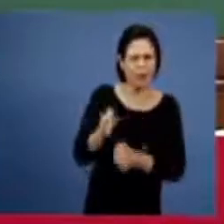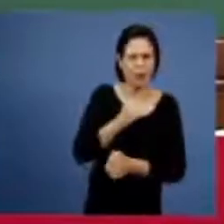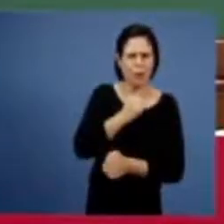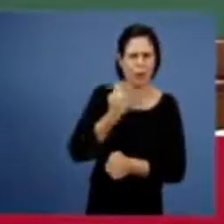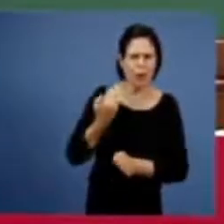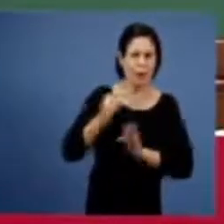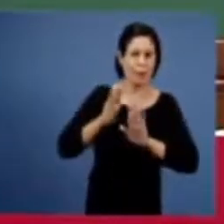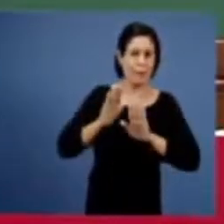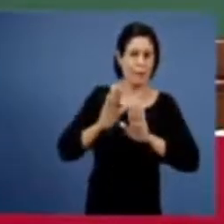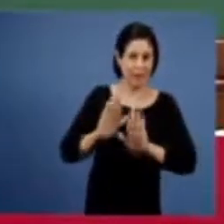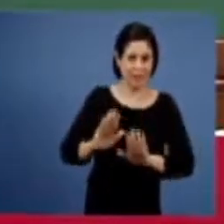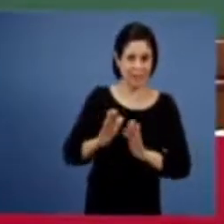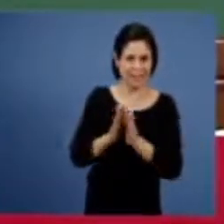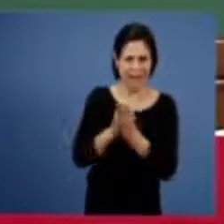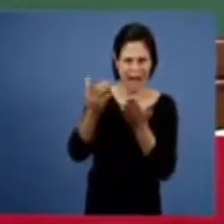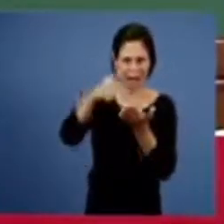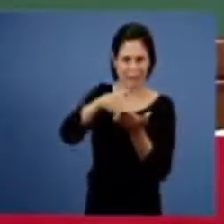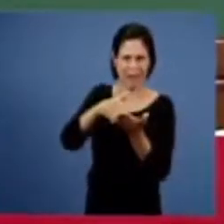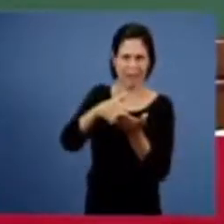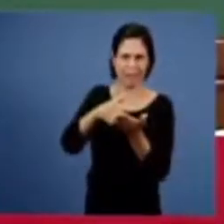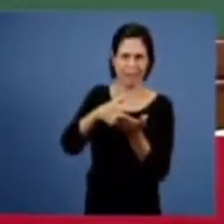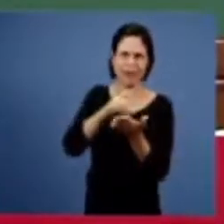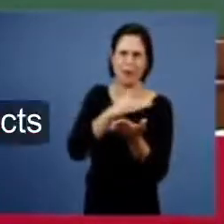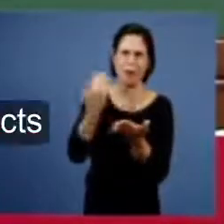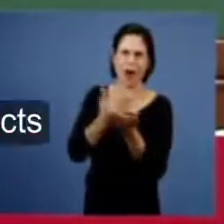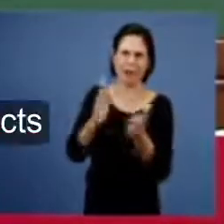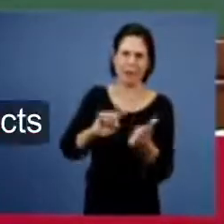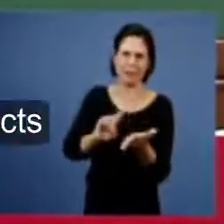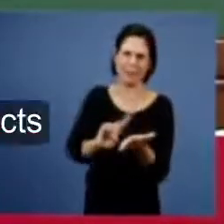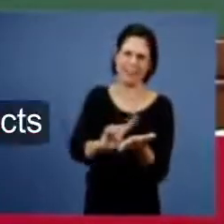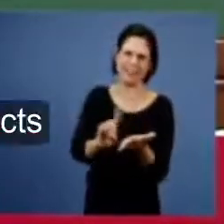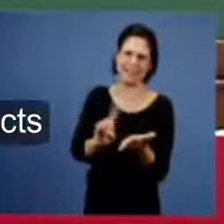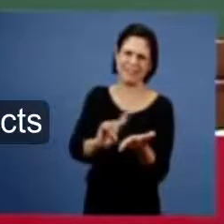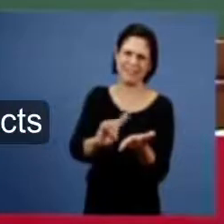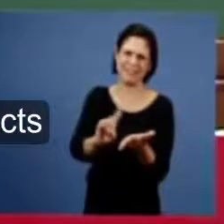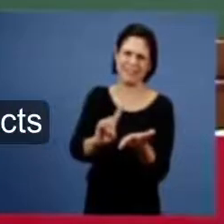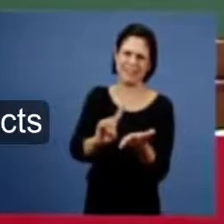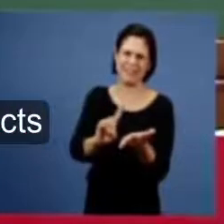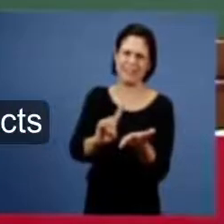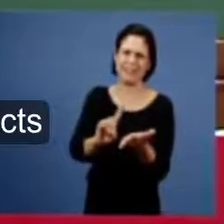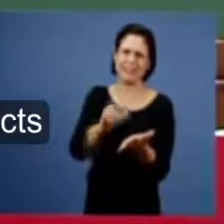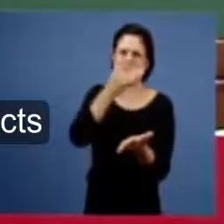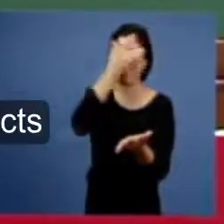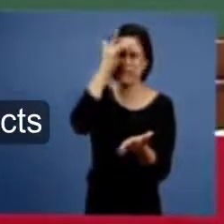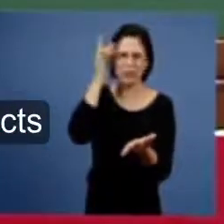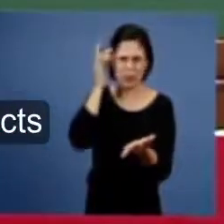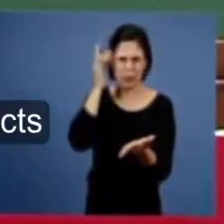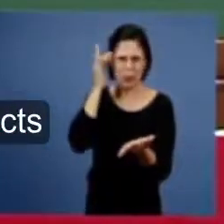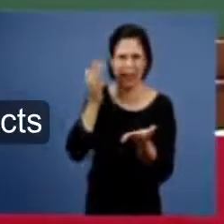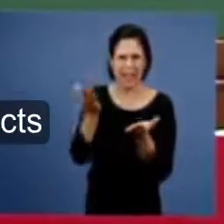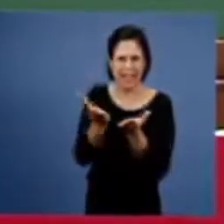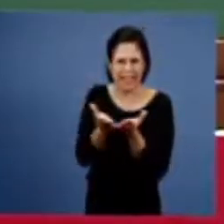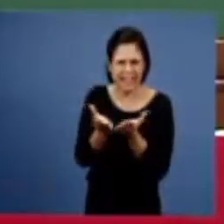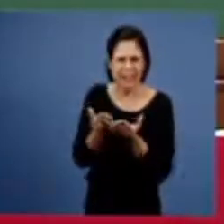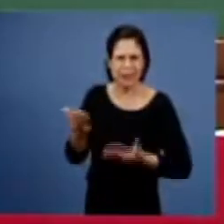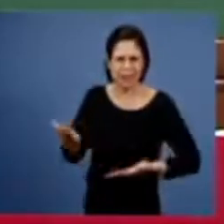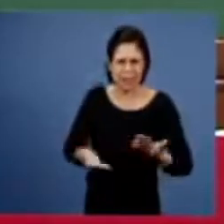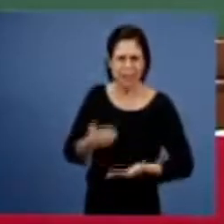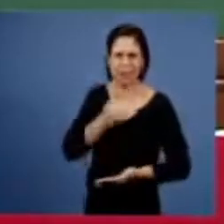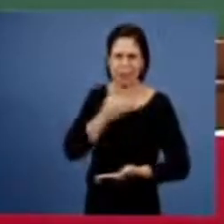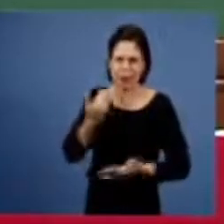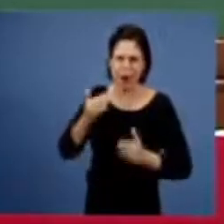a palavra não morre então como ela não morre morre o crente mas com a palavra ressuscita